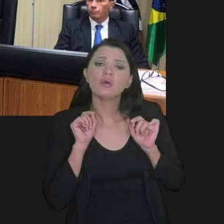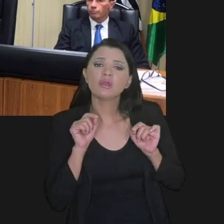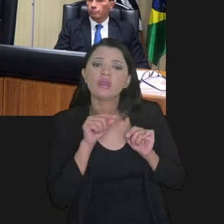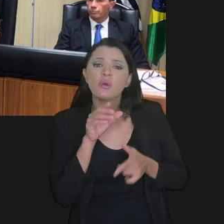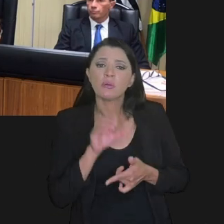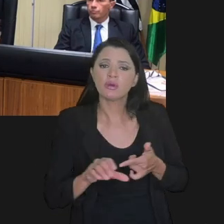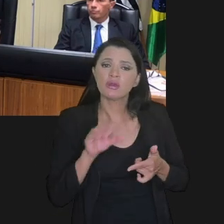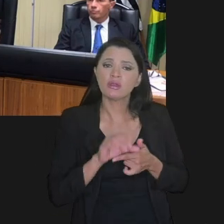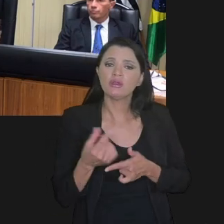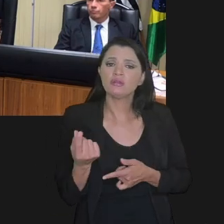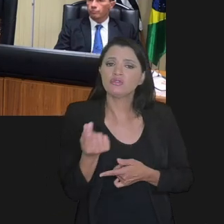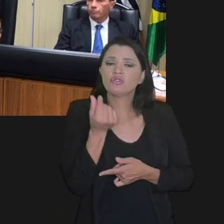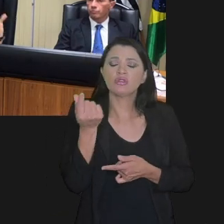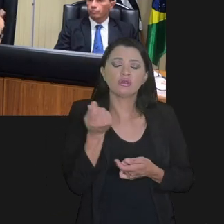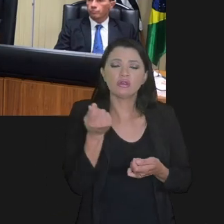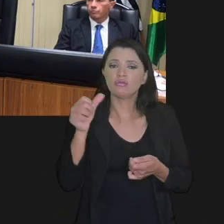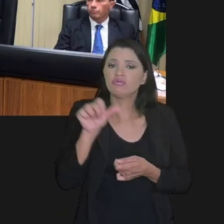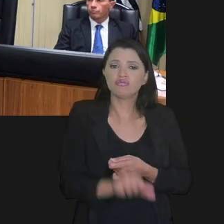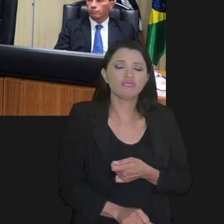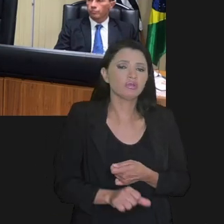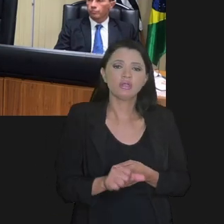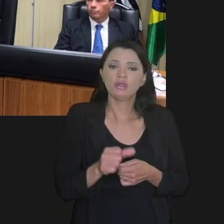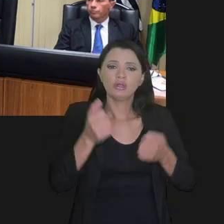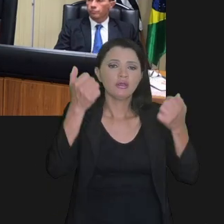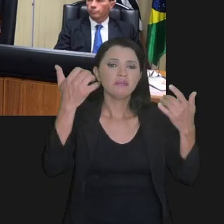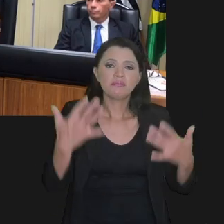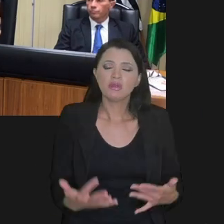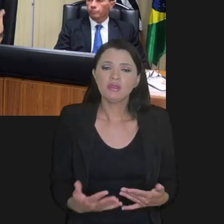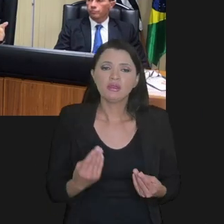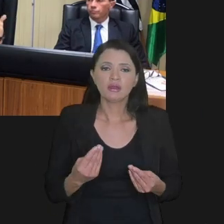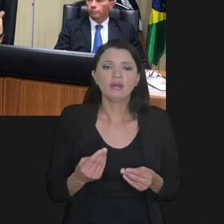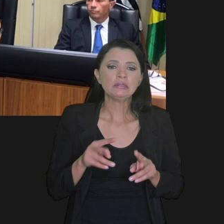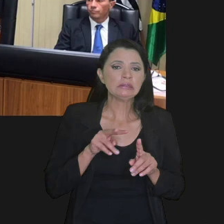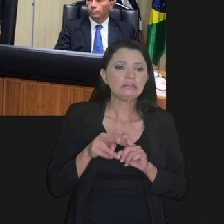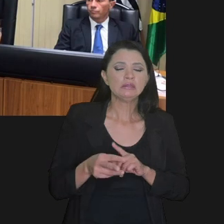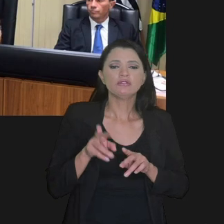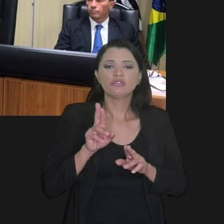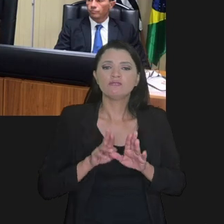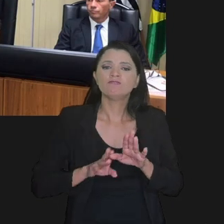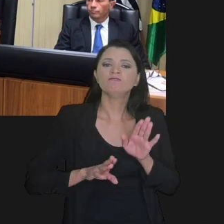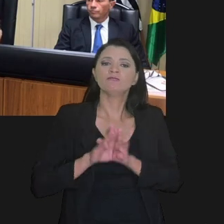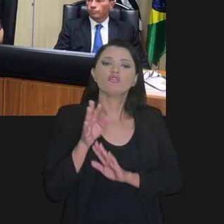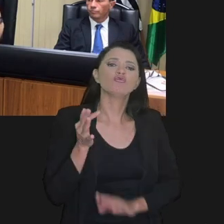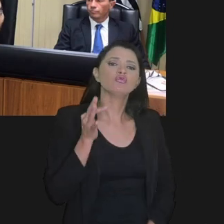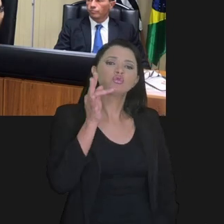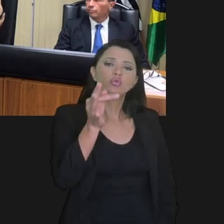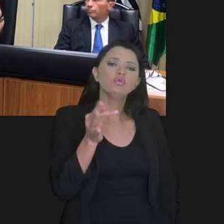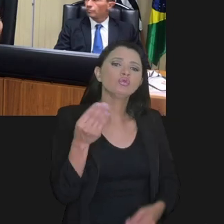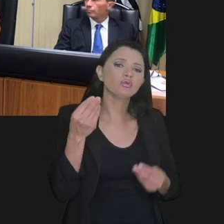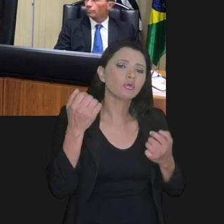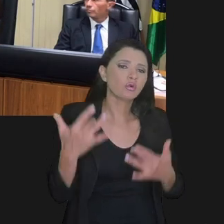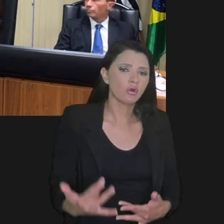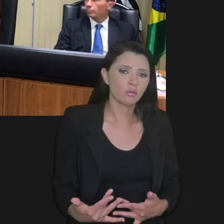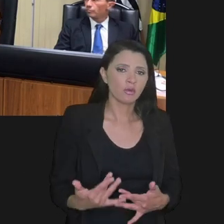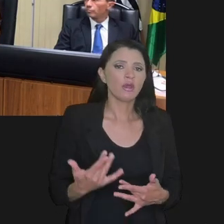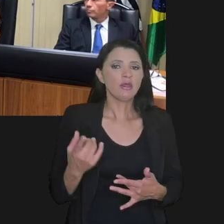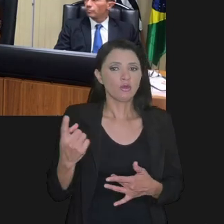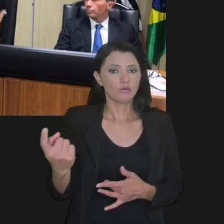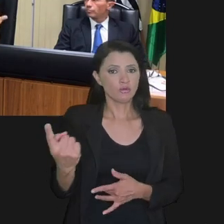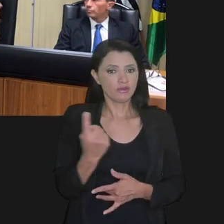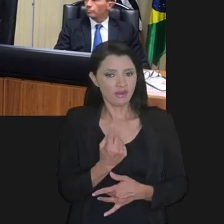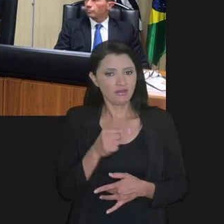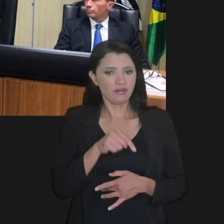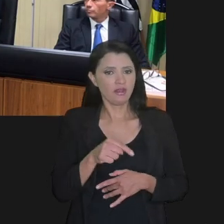O que explica uma crise financeira? O que explicou, o que explica a perspectiva de crescimento futuro?